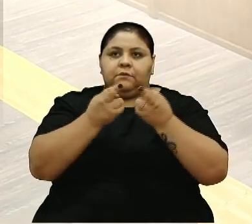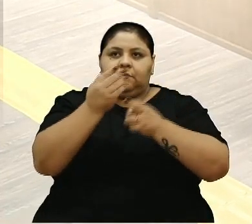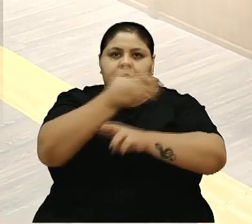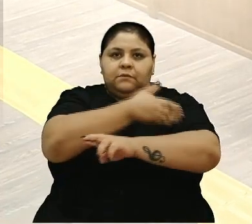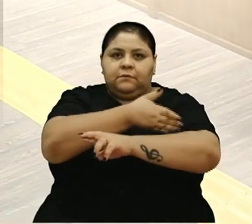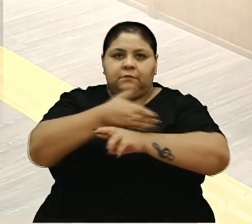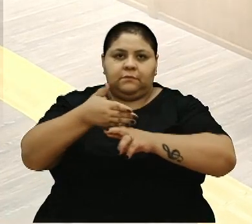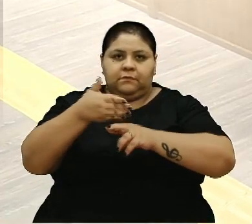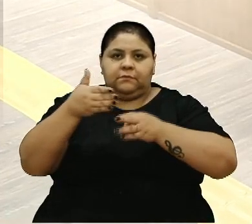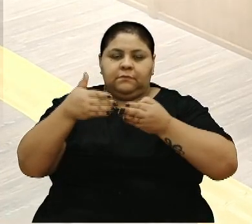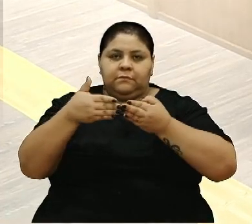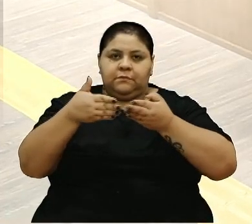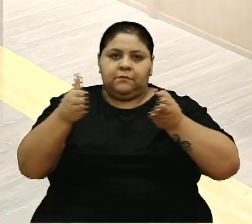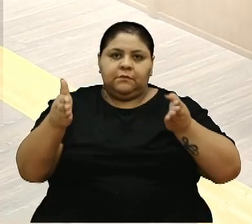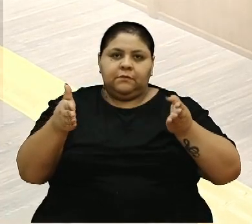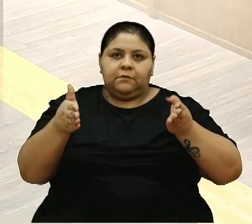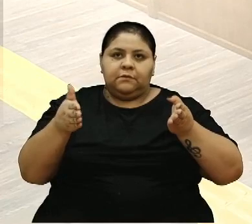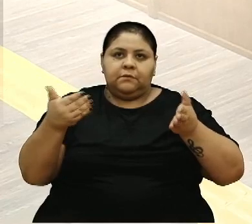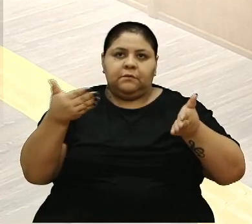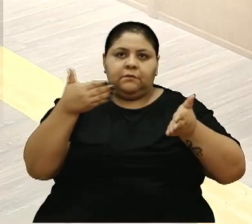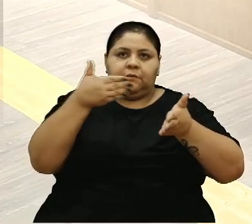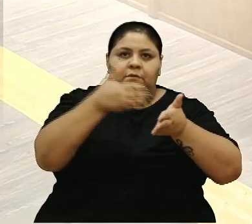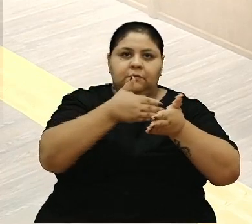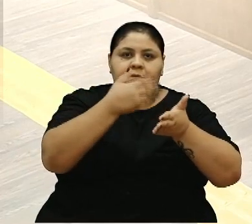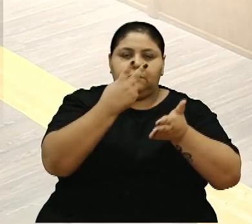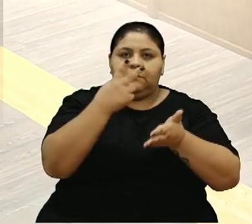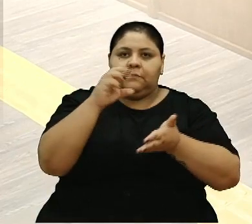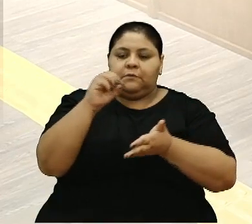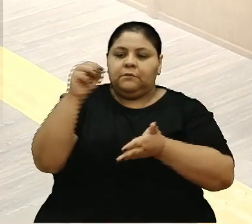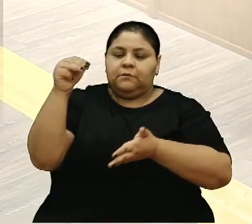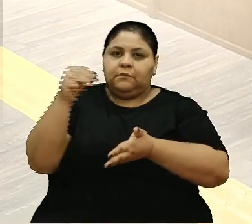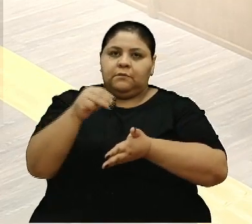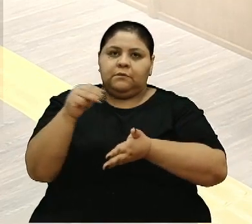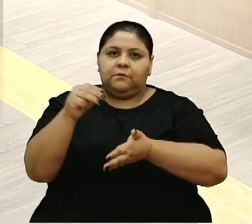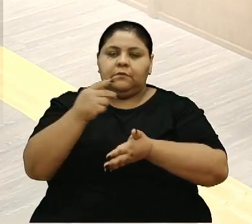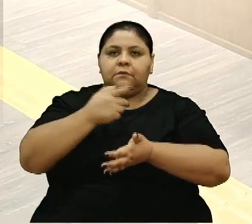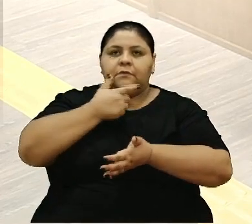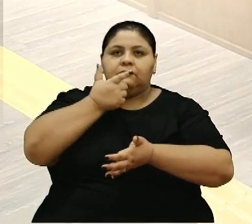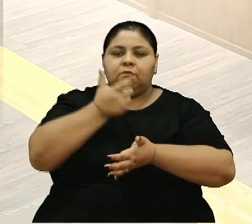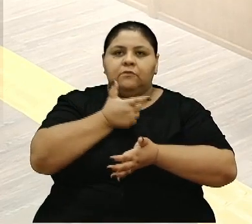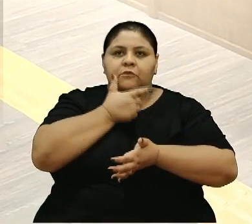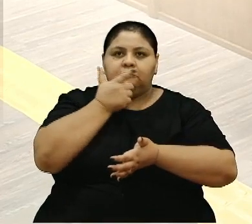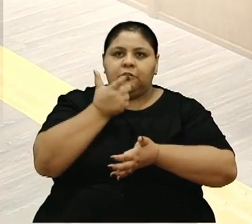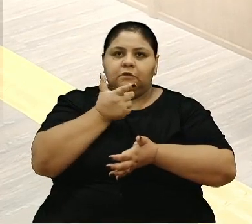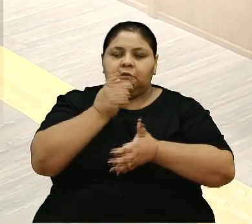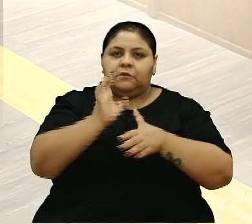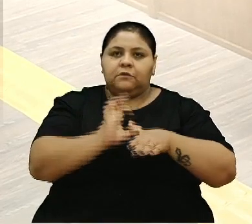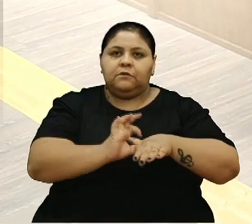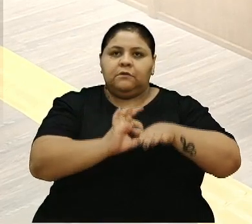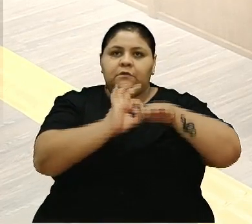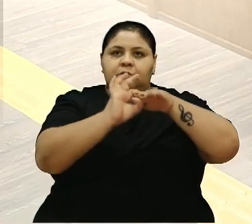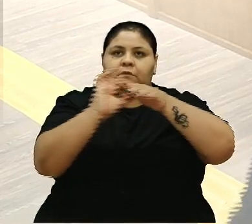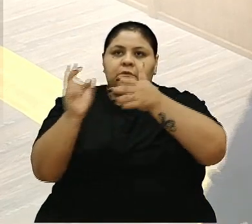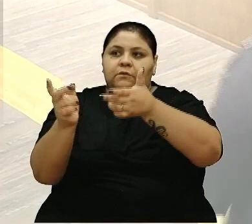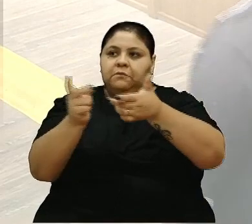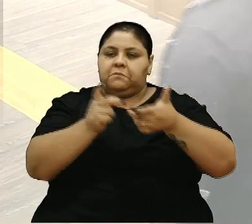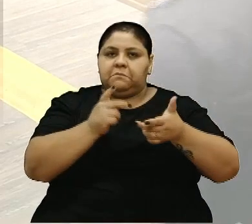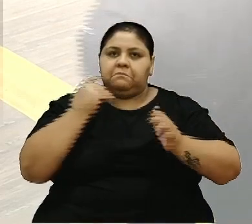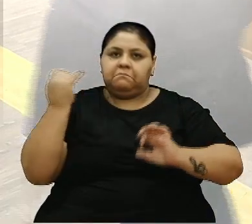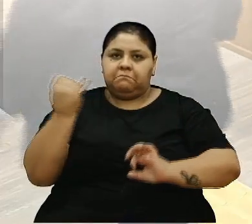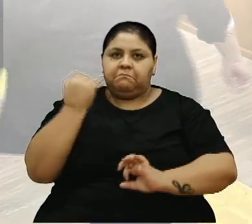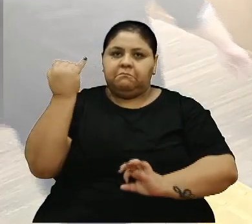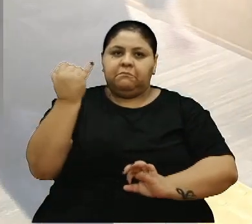abre espaço de até 20 minutos para manifestação de autoridade ou visitante ilustre.